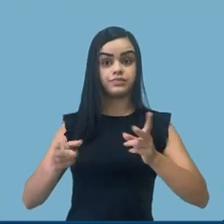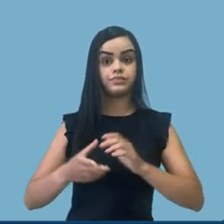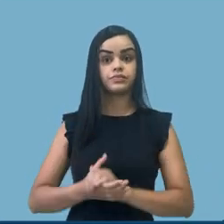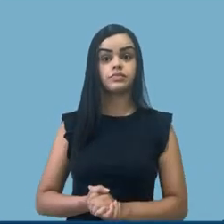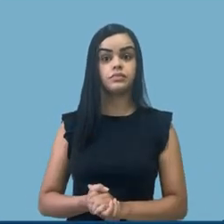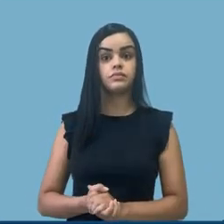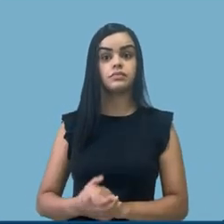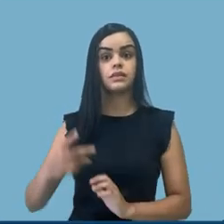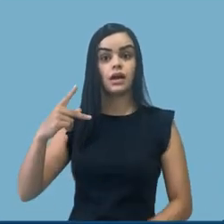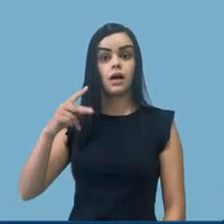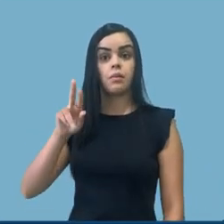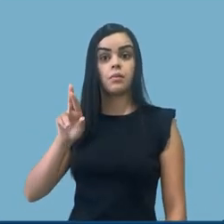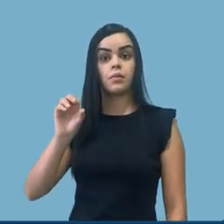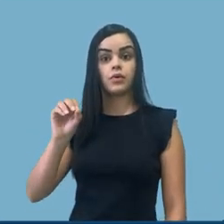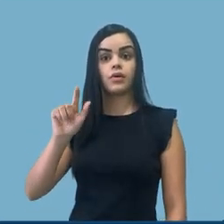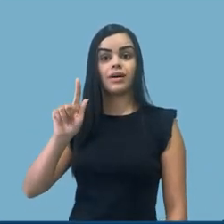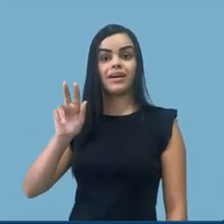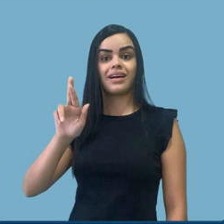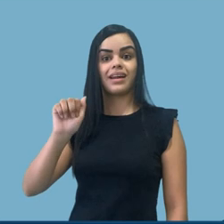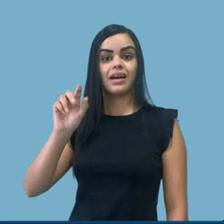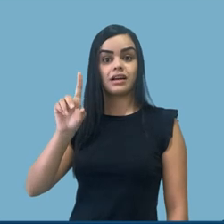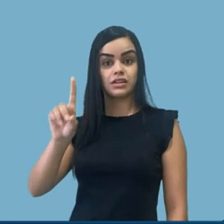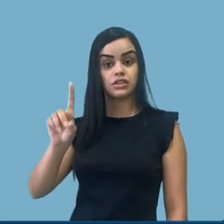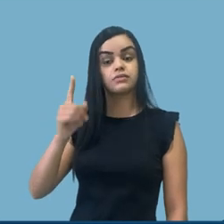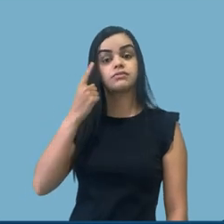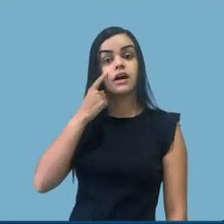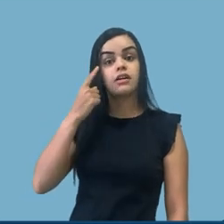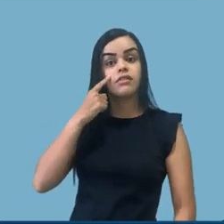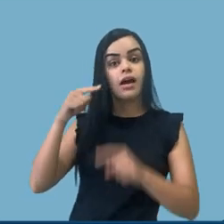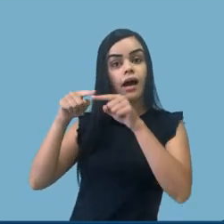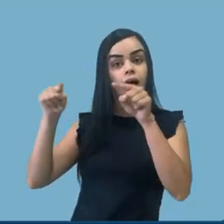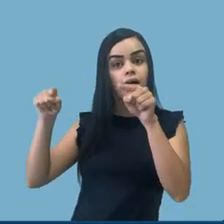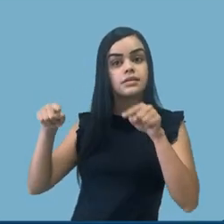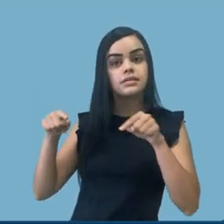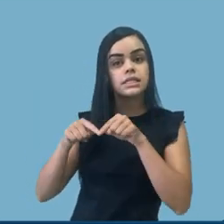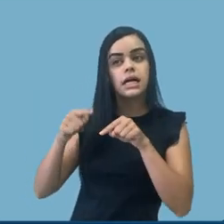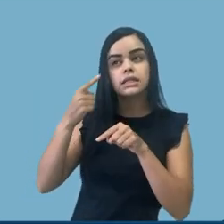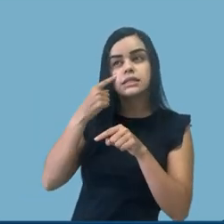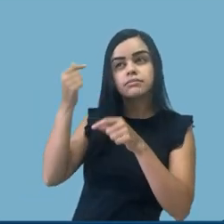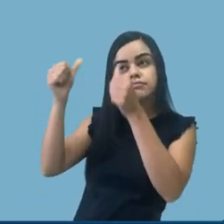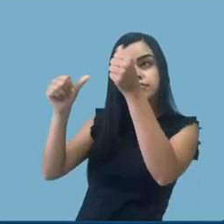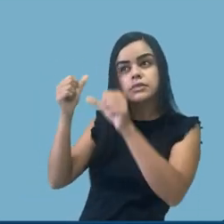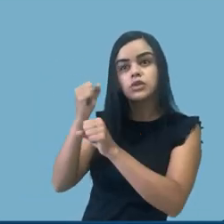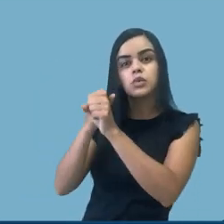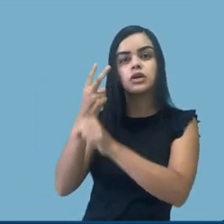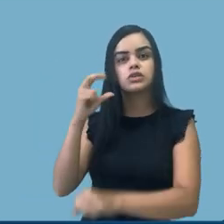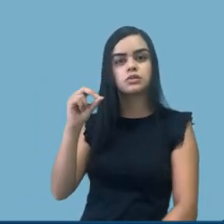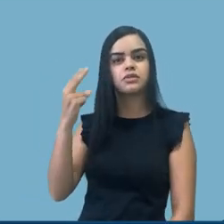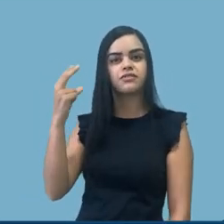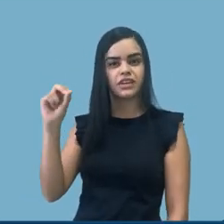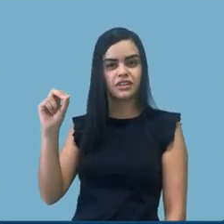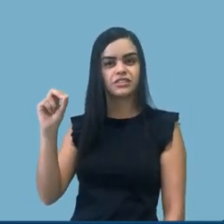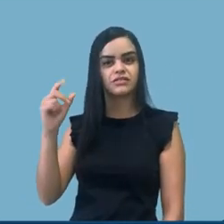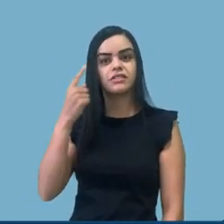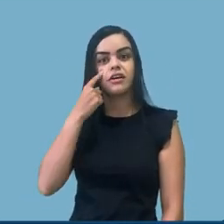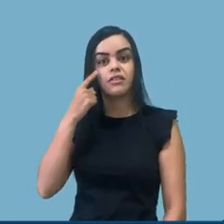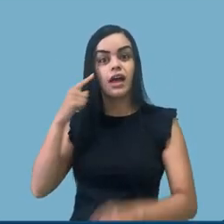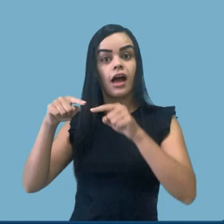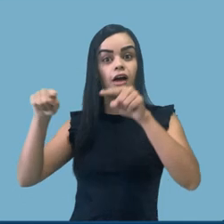primeiro a Prograde vai fazer uma reprodução das turmas do início de 2020. De novo, turmas, matrículas e vagas.